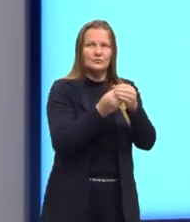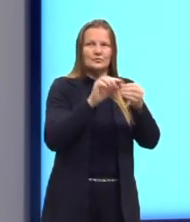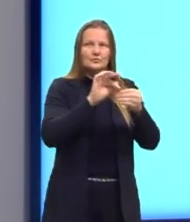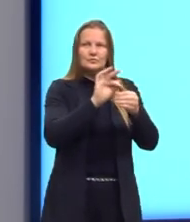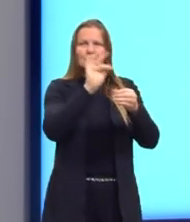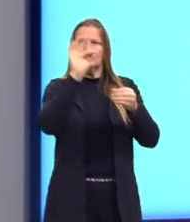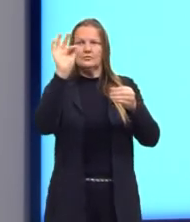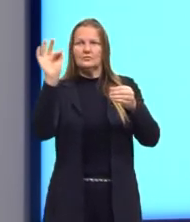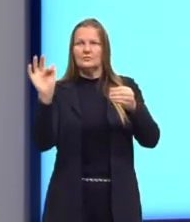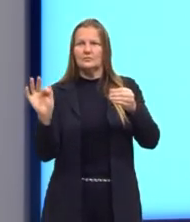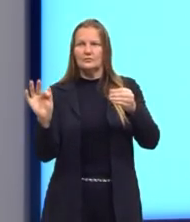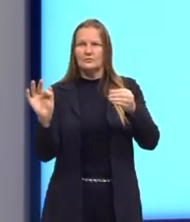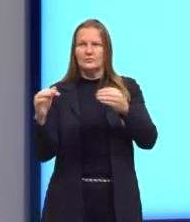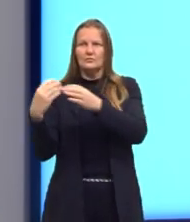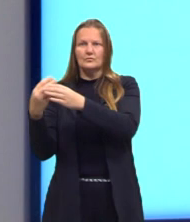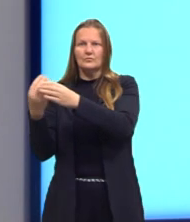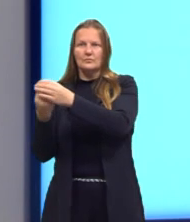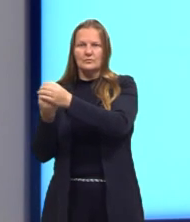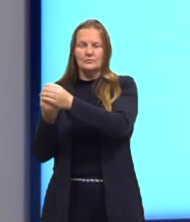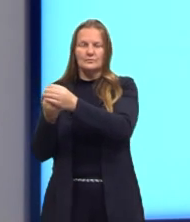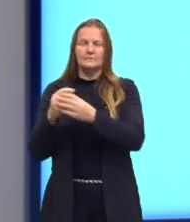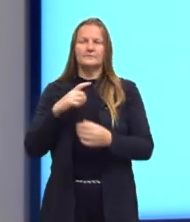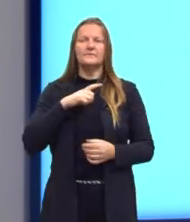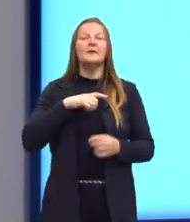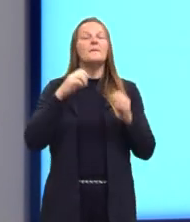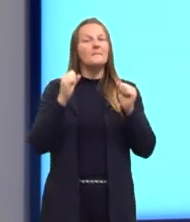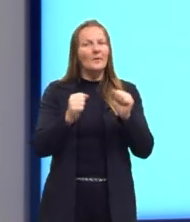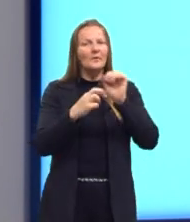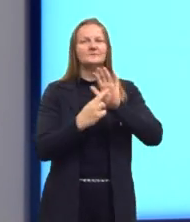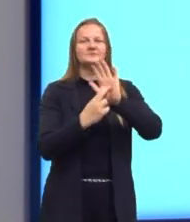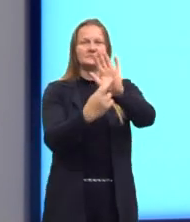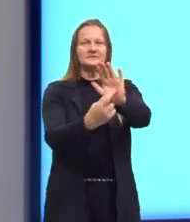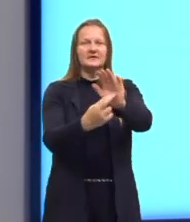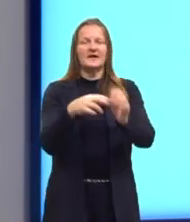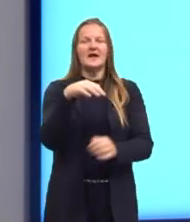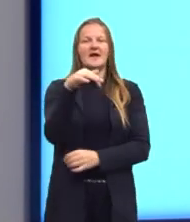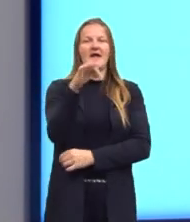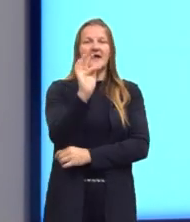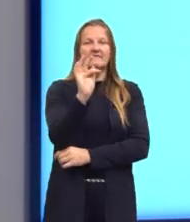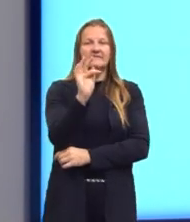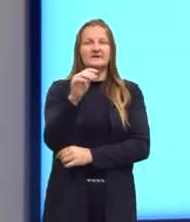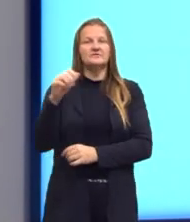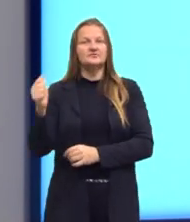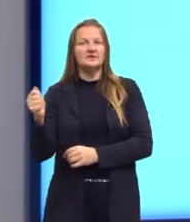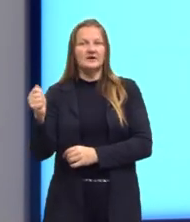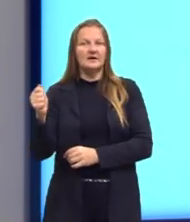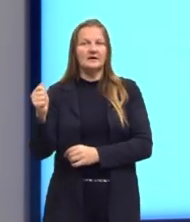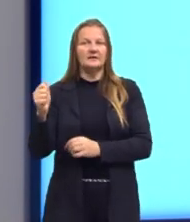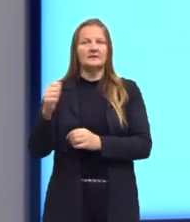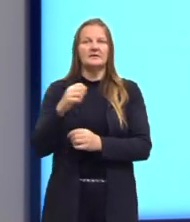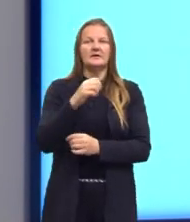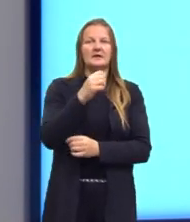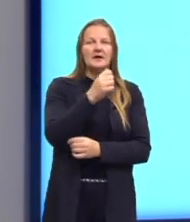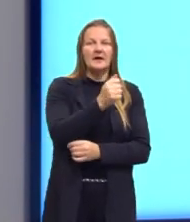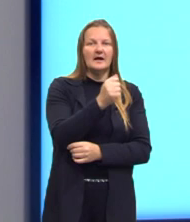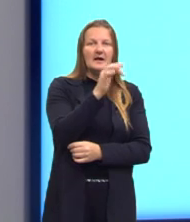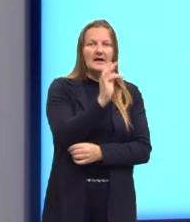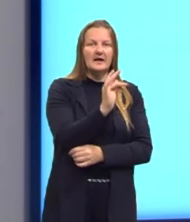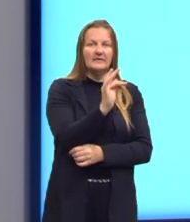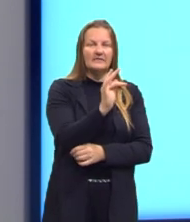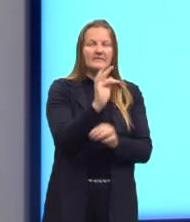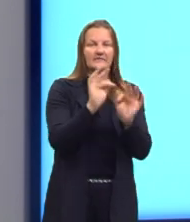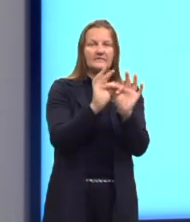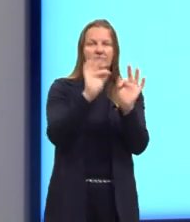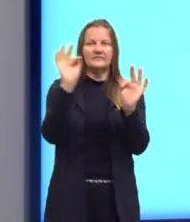nossa função. Nós podemos representar como f de A em B, ou então, né? função